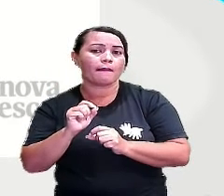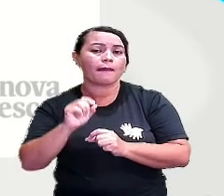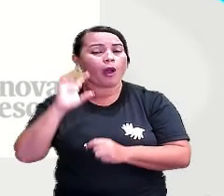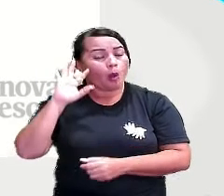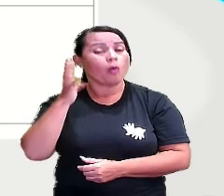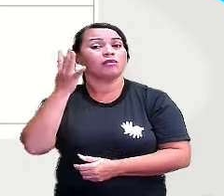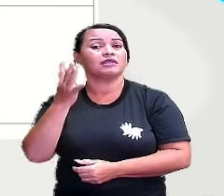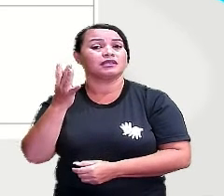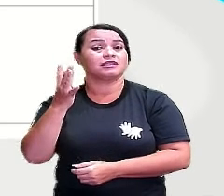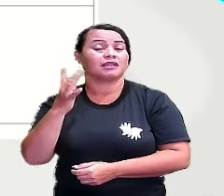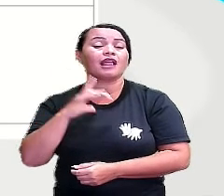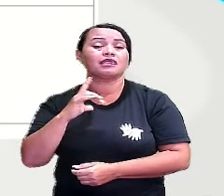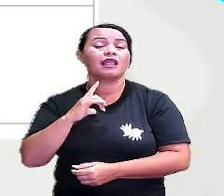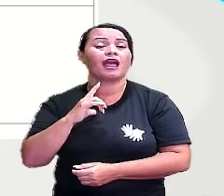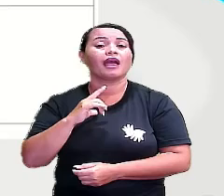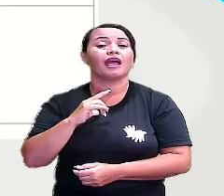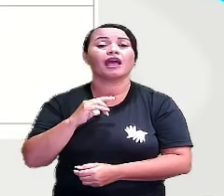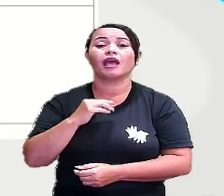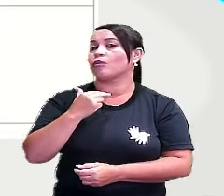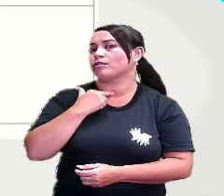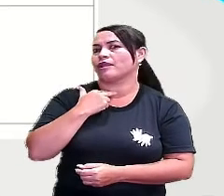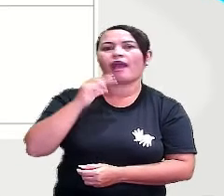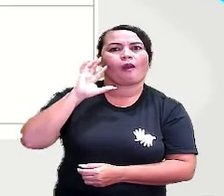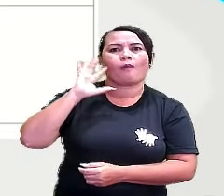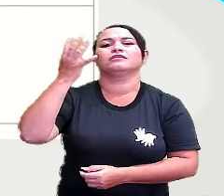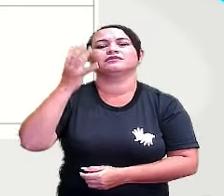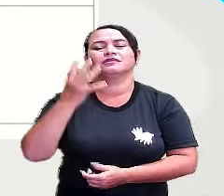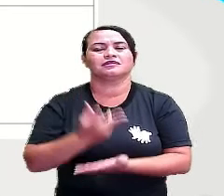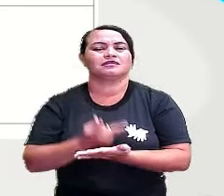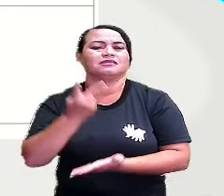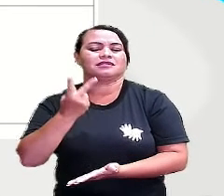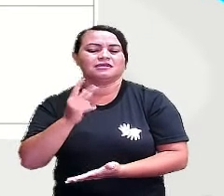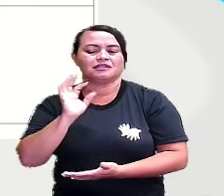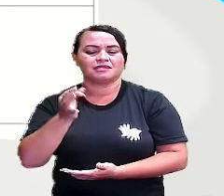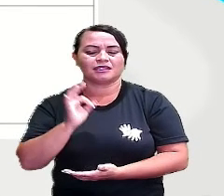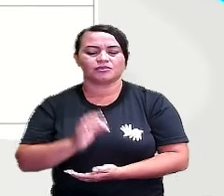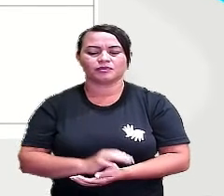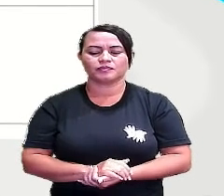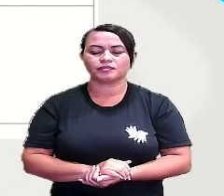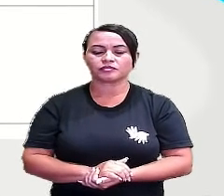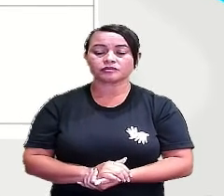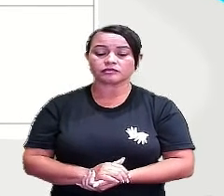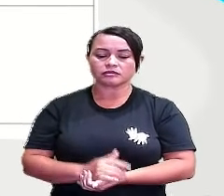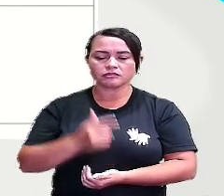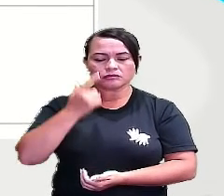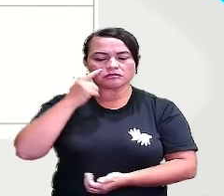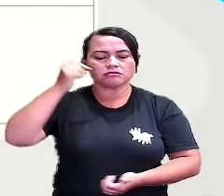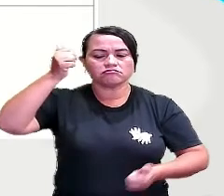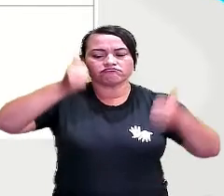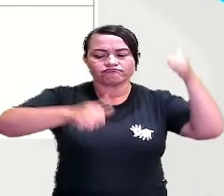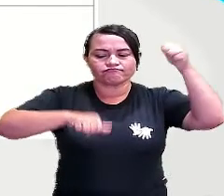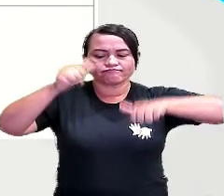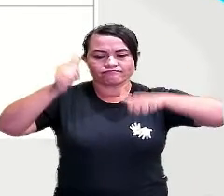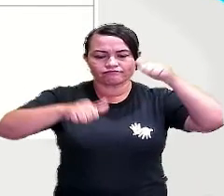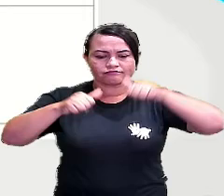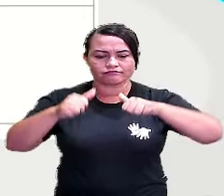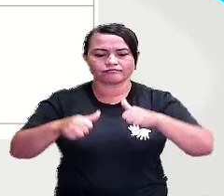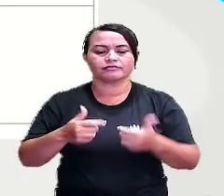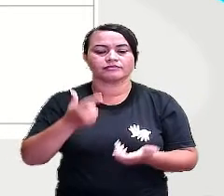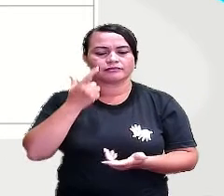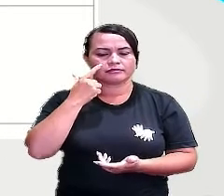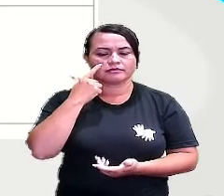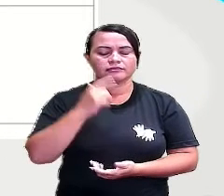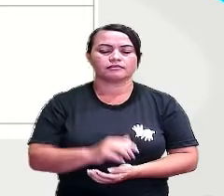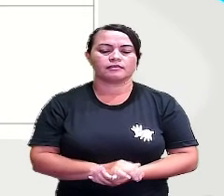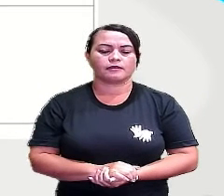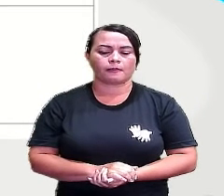Improvável tem menos possibilidades de acontecer. E aí, nós vamos analisar essas novas situações. Ó,